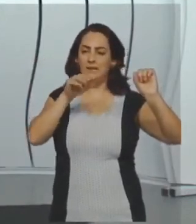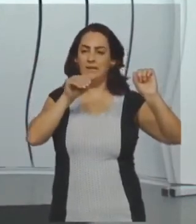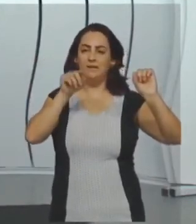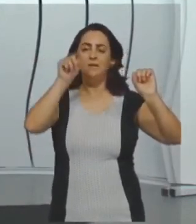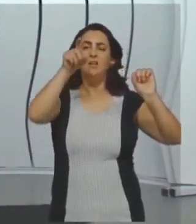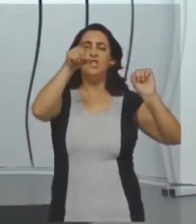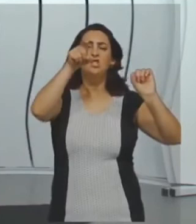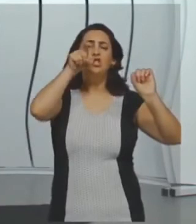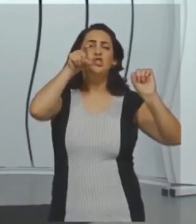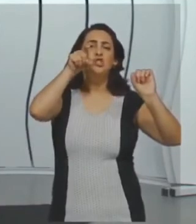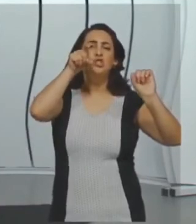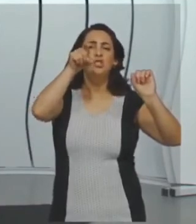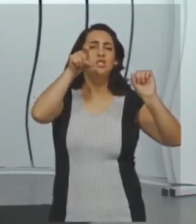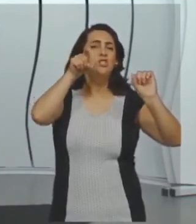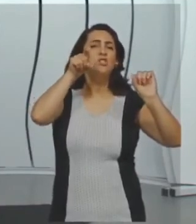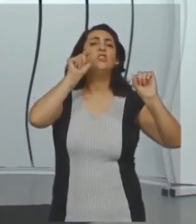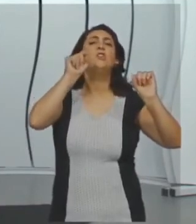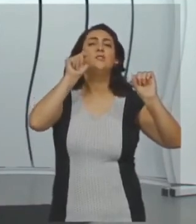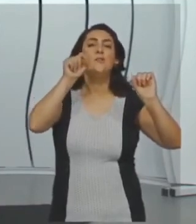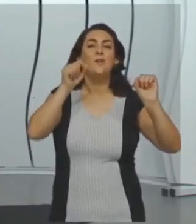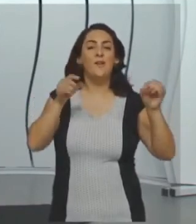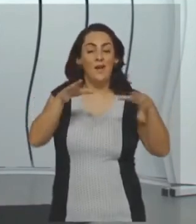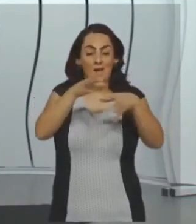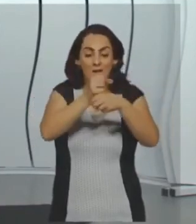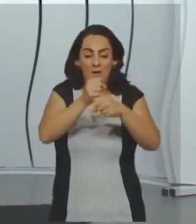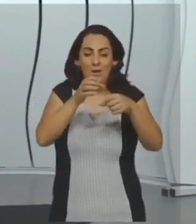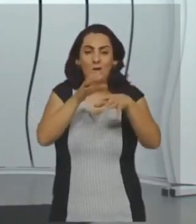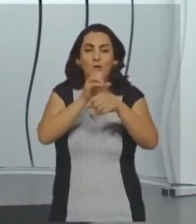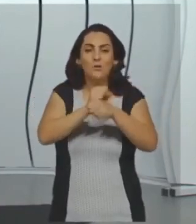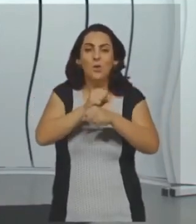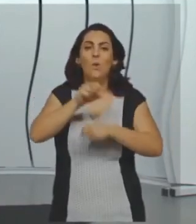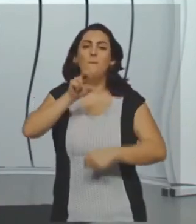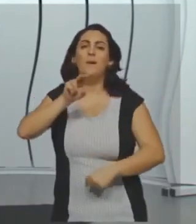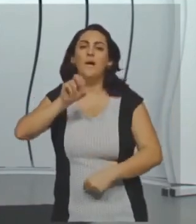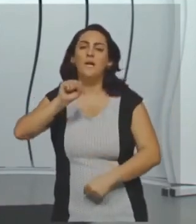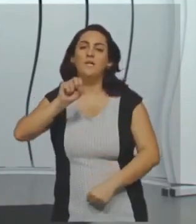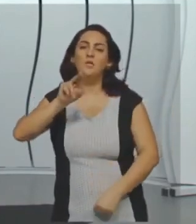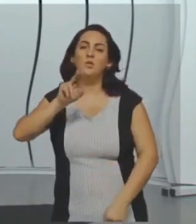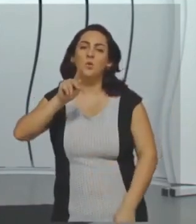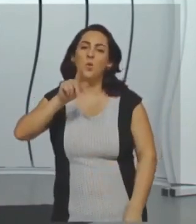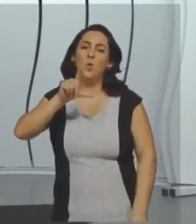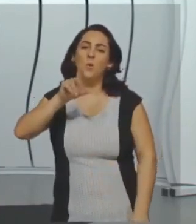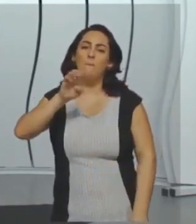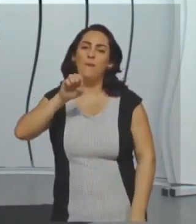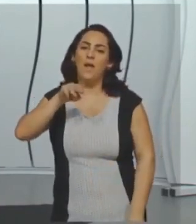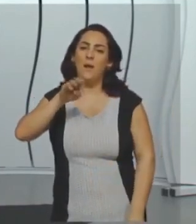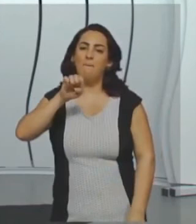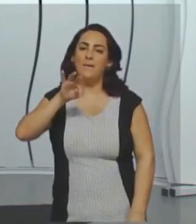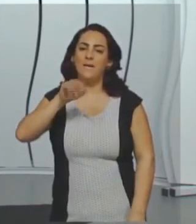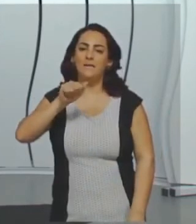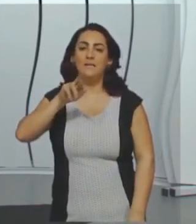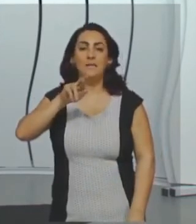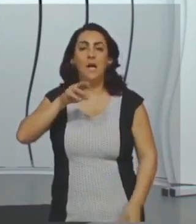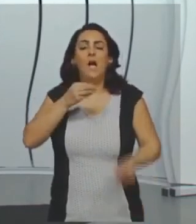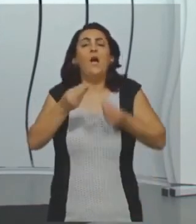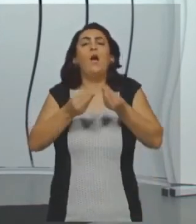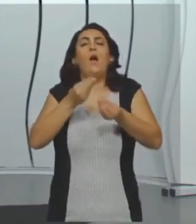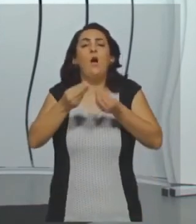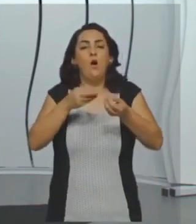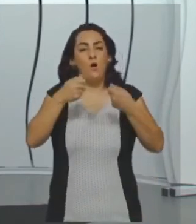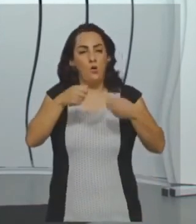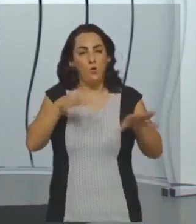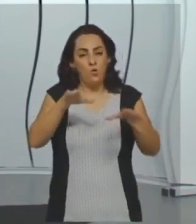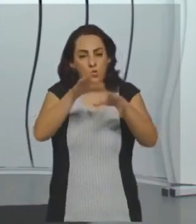x, é um ângulo que eu, se eu somar com ele, ele é suplementar. O que significa